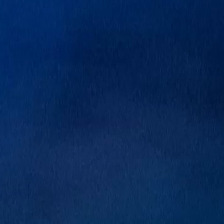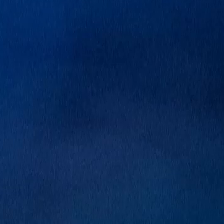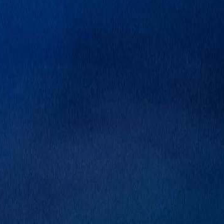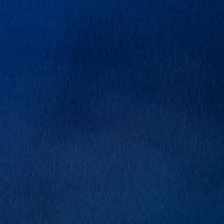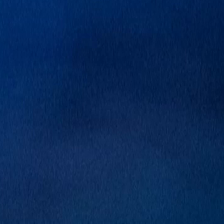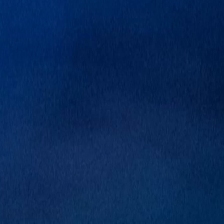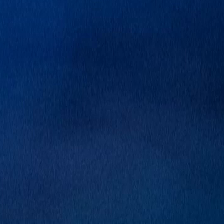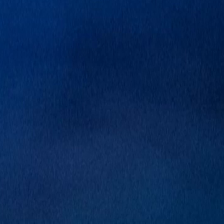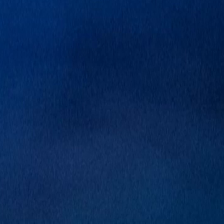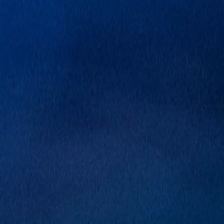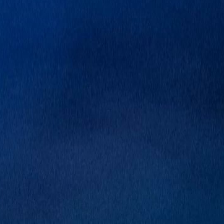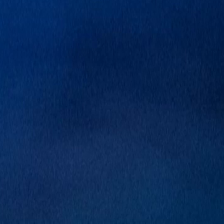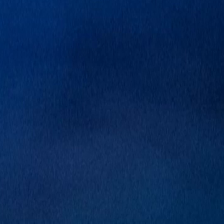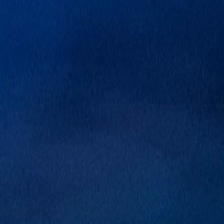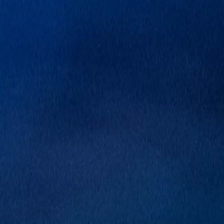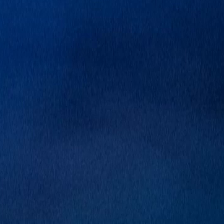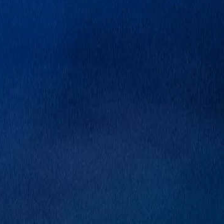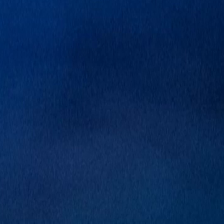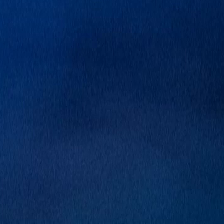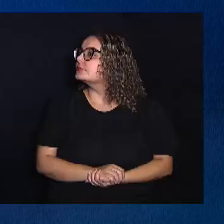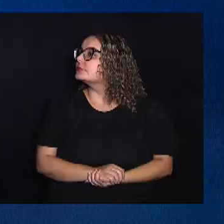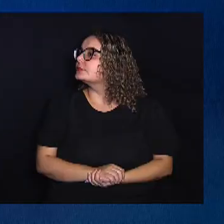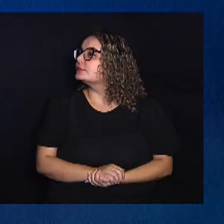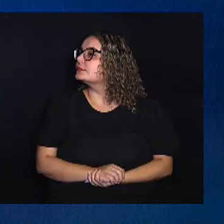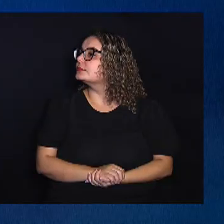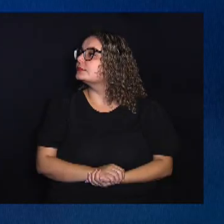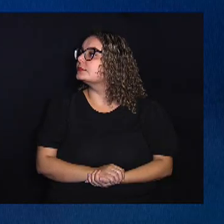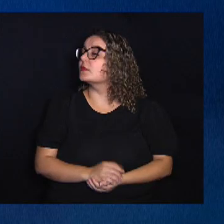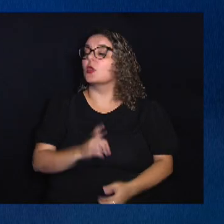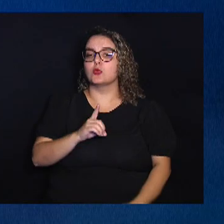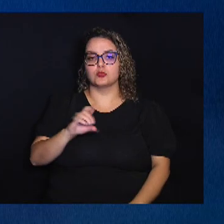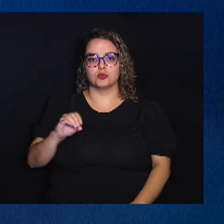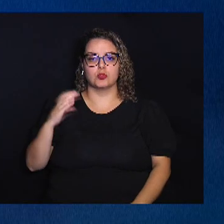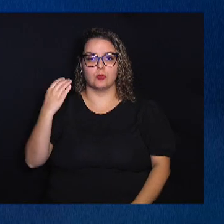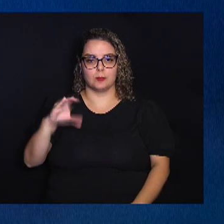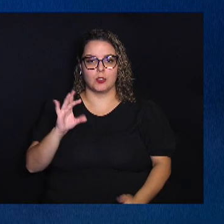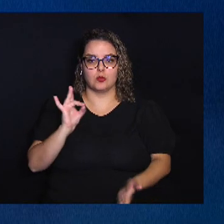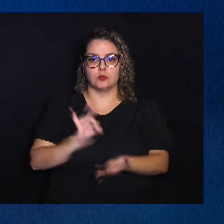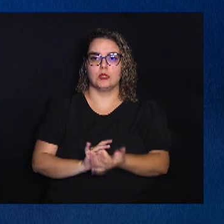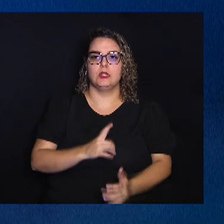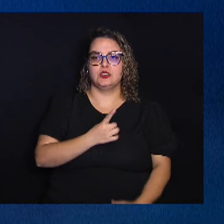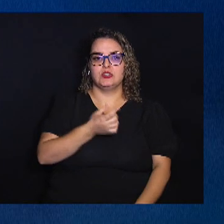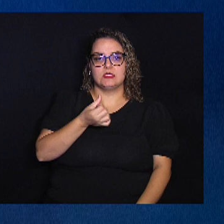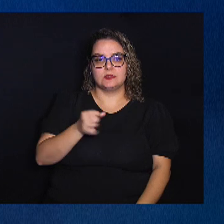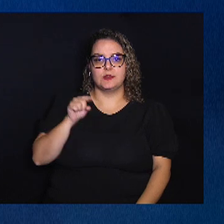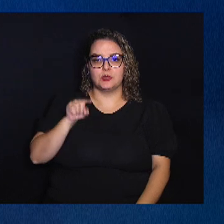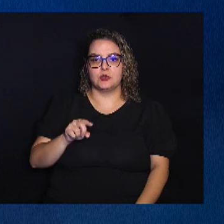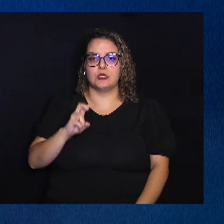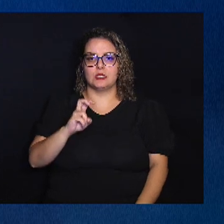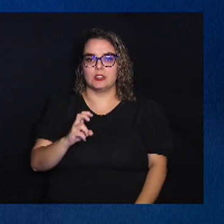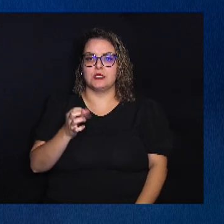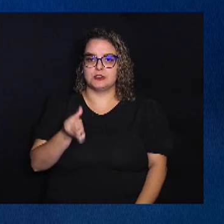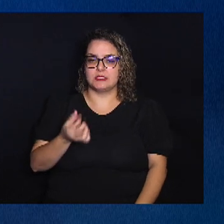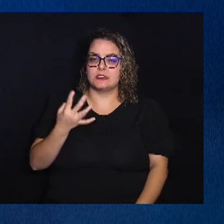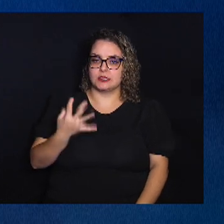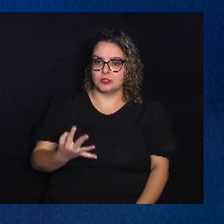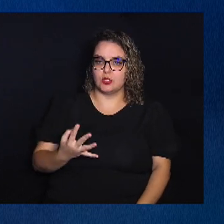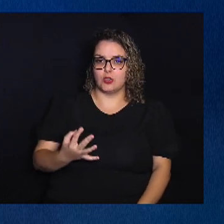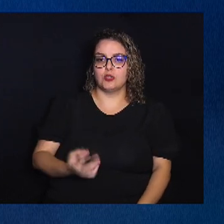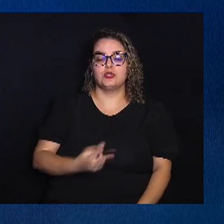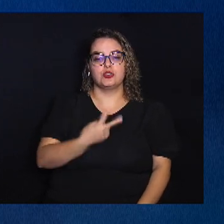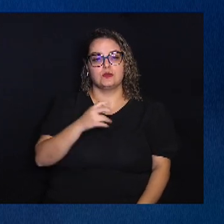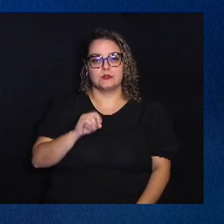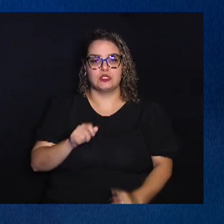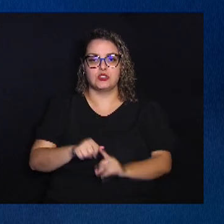Foi publicada No diário oficial Do município A lei 16.564 De 20 de